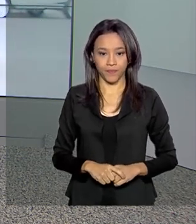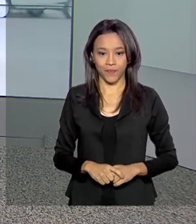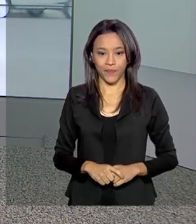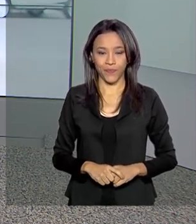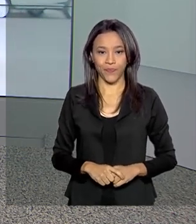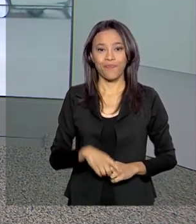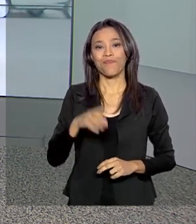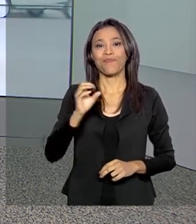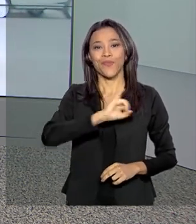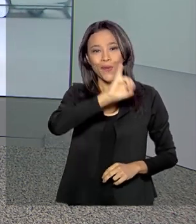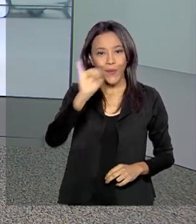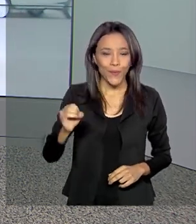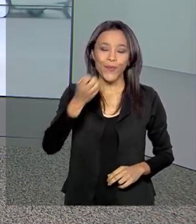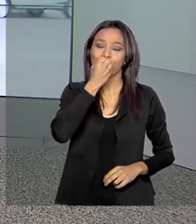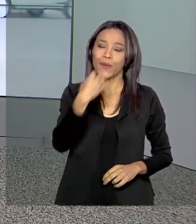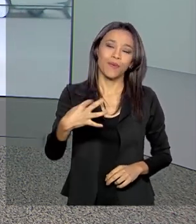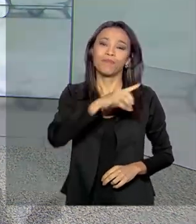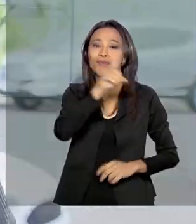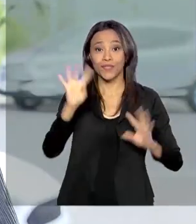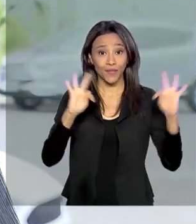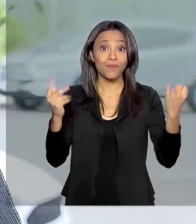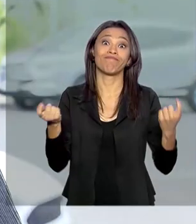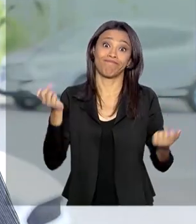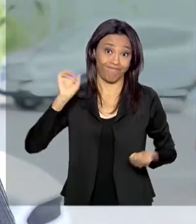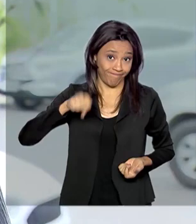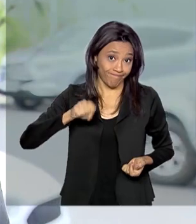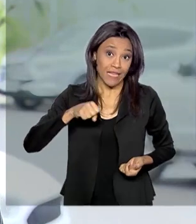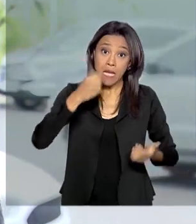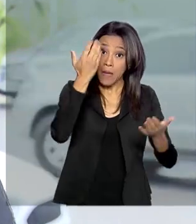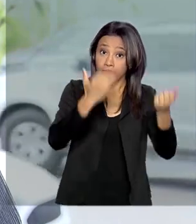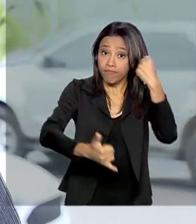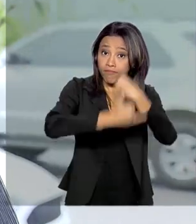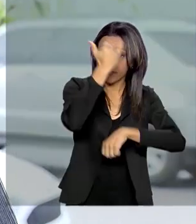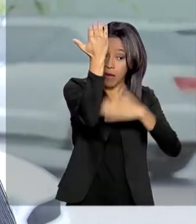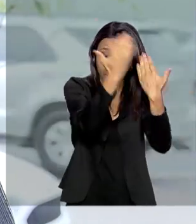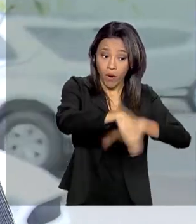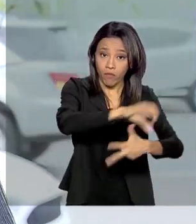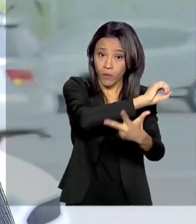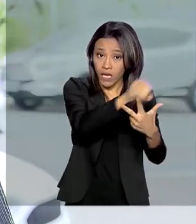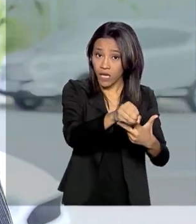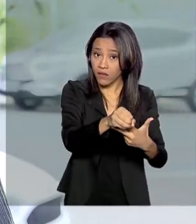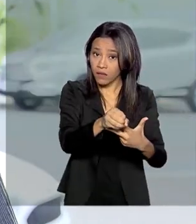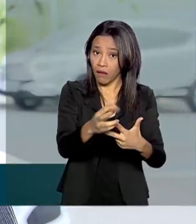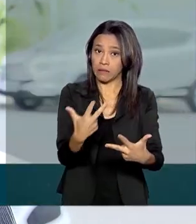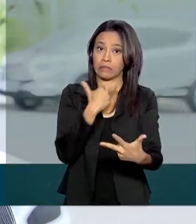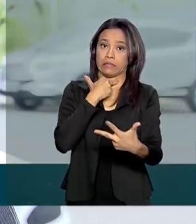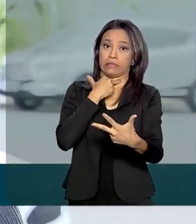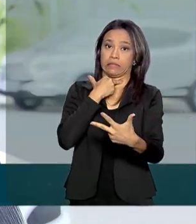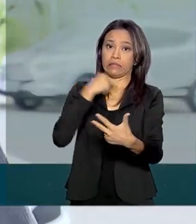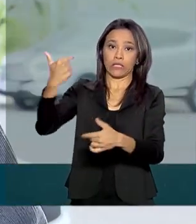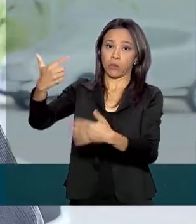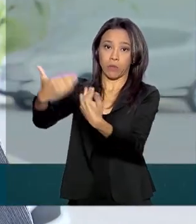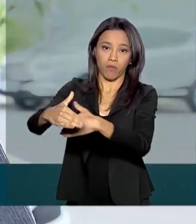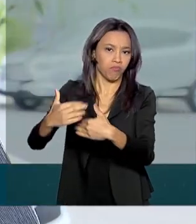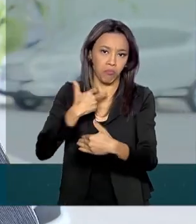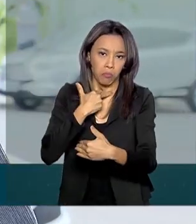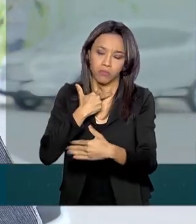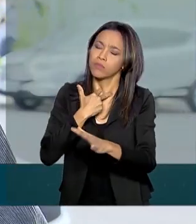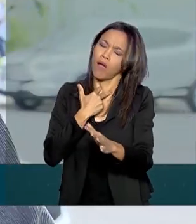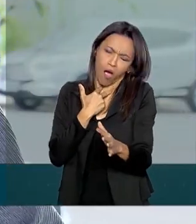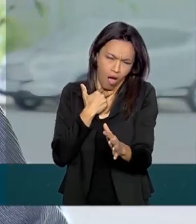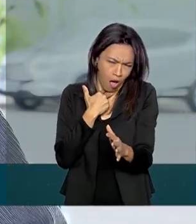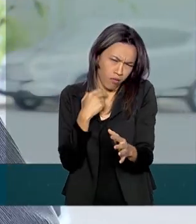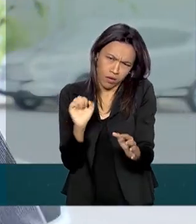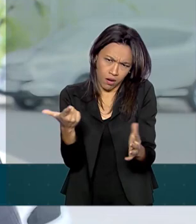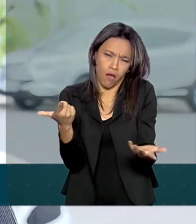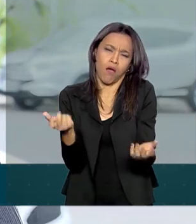Oi, bom dia, Mara, bom dia a todos. É isso mesmo, não fez a primeira etapa, nada impede que faça a segunda etapa. O aluno, é claro, não vai